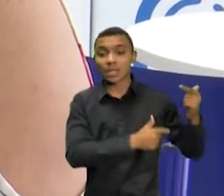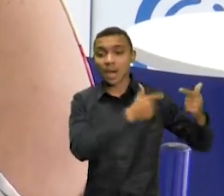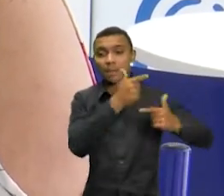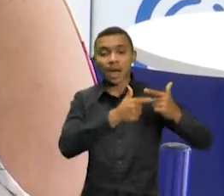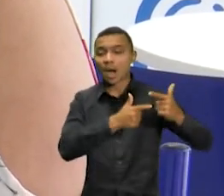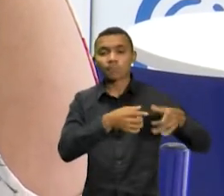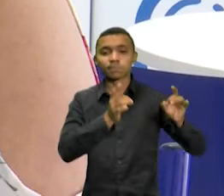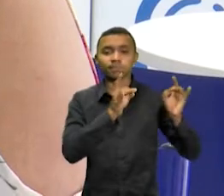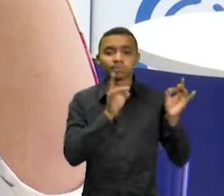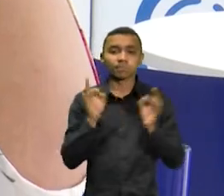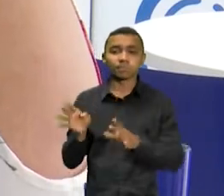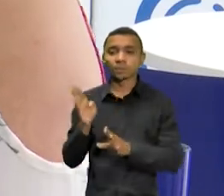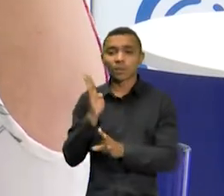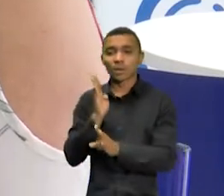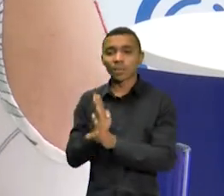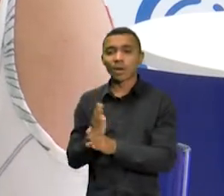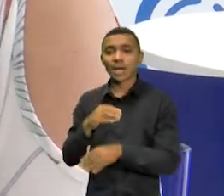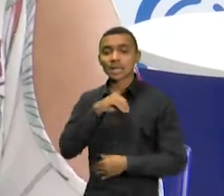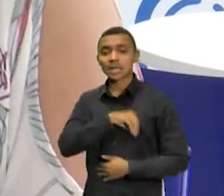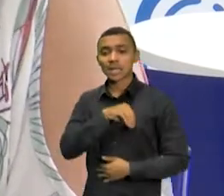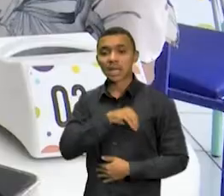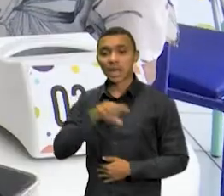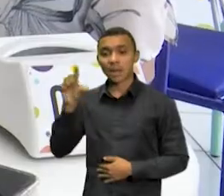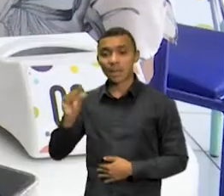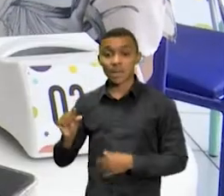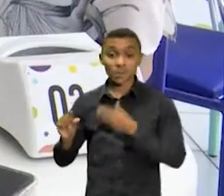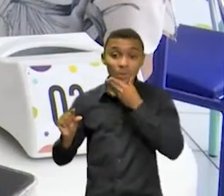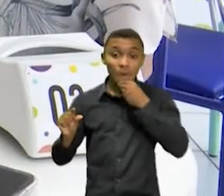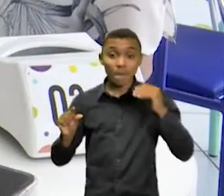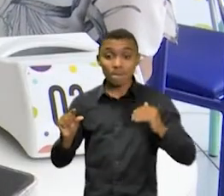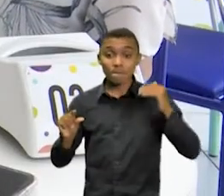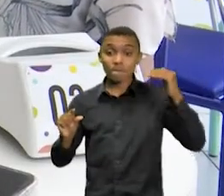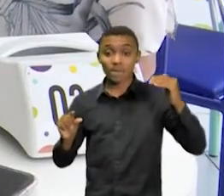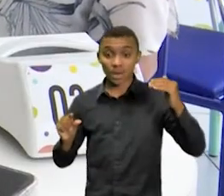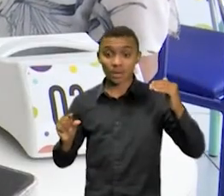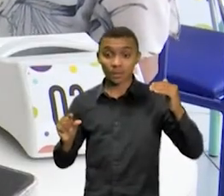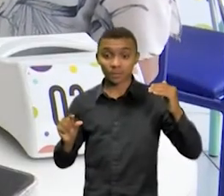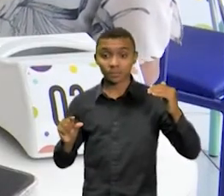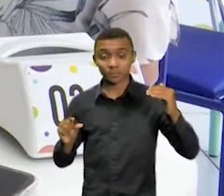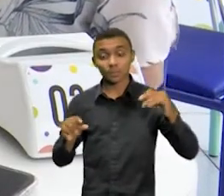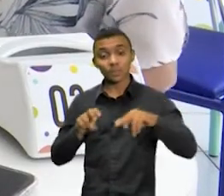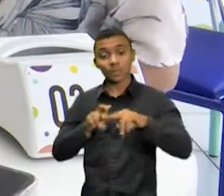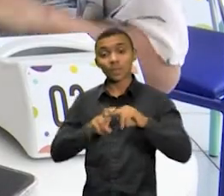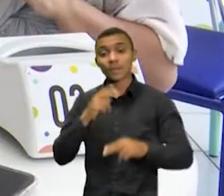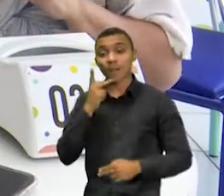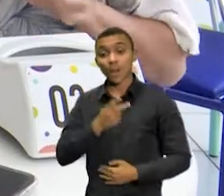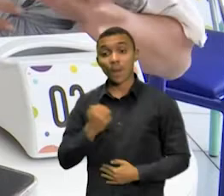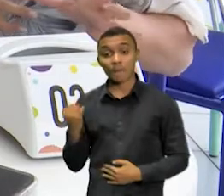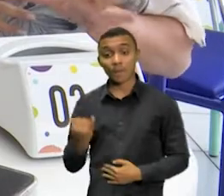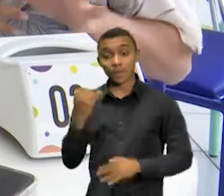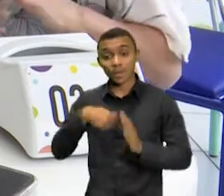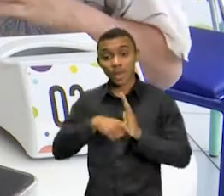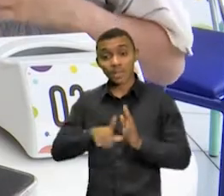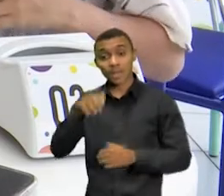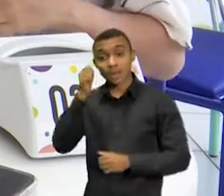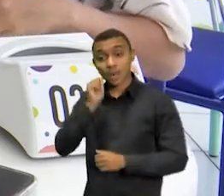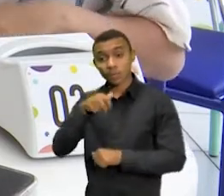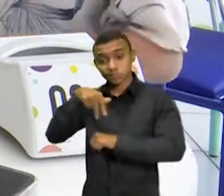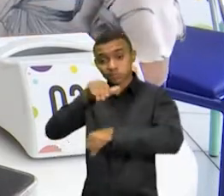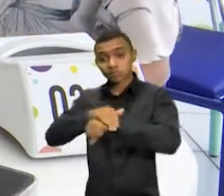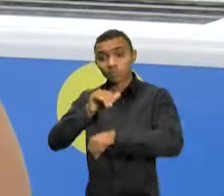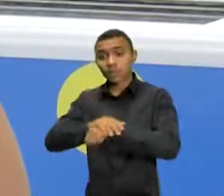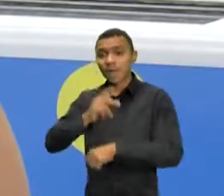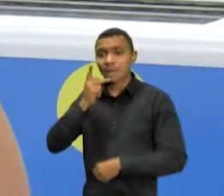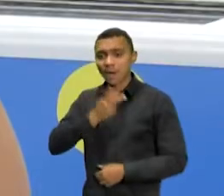que um homem ao ocupar a mesma posição. Para ela, é importante a mulher se posicionar e mostrar que tem